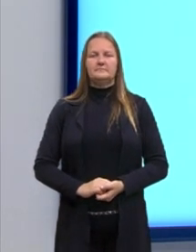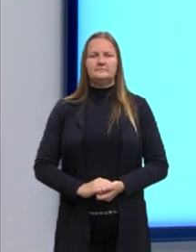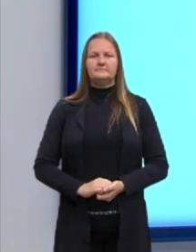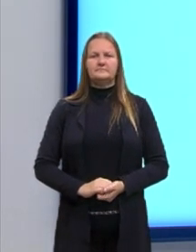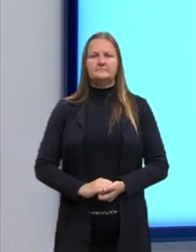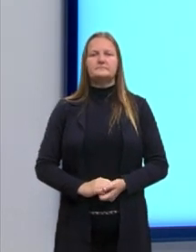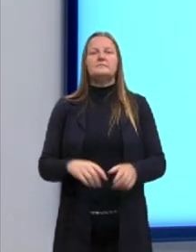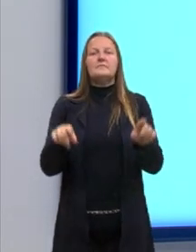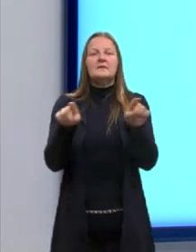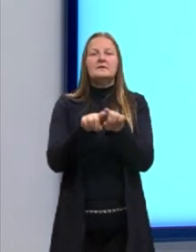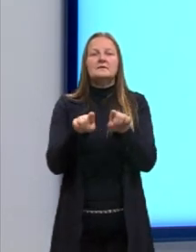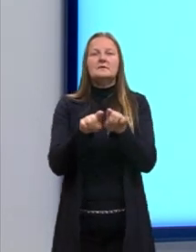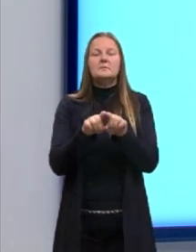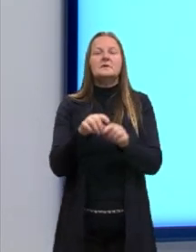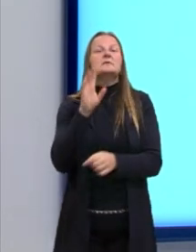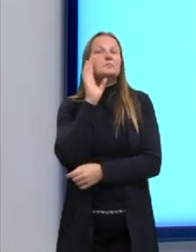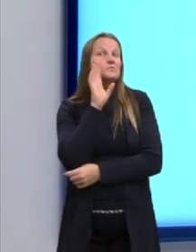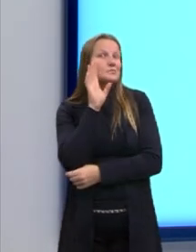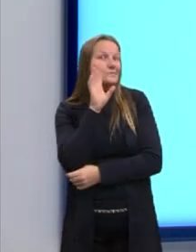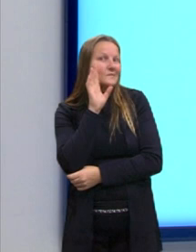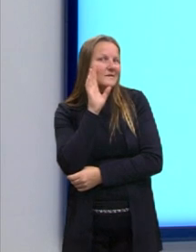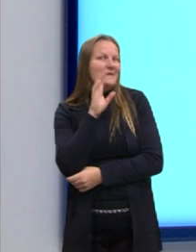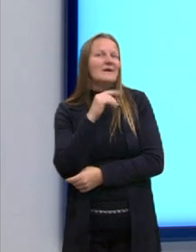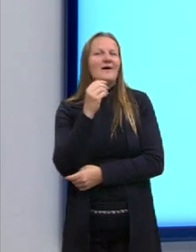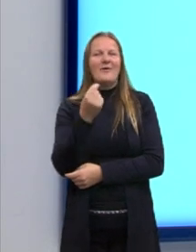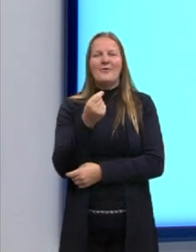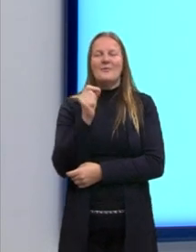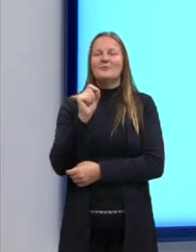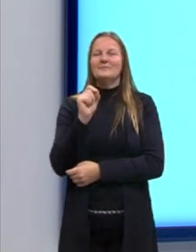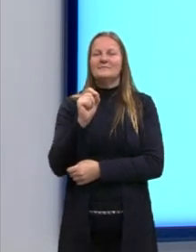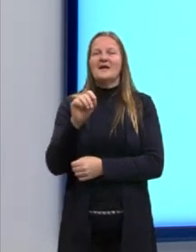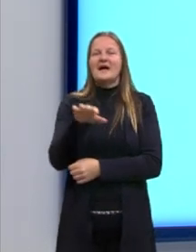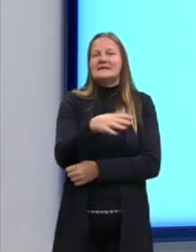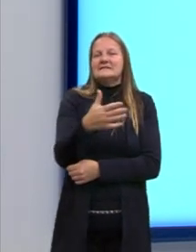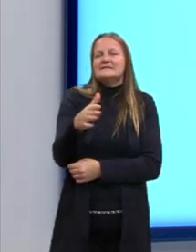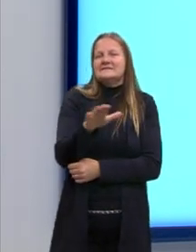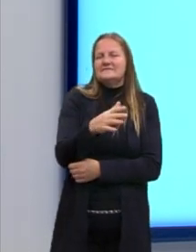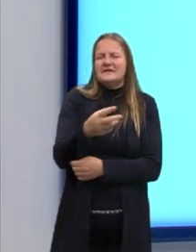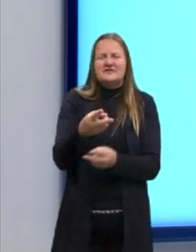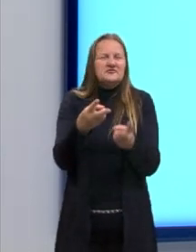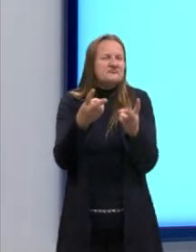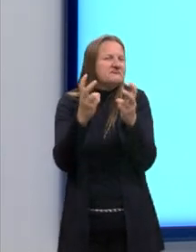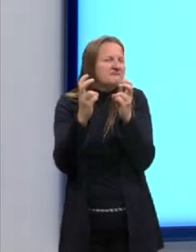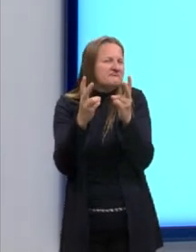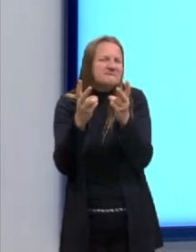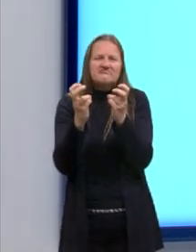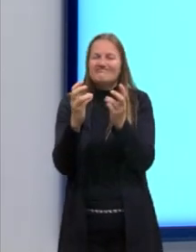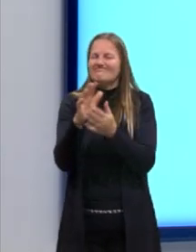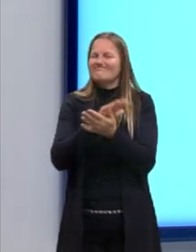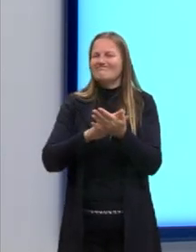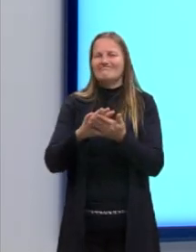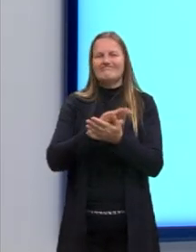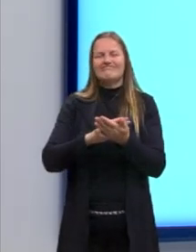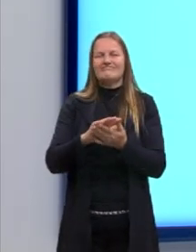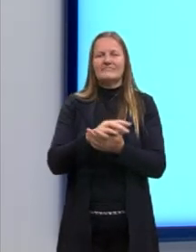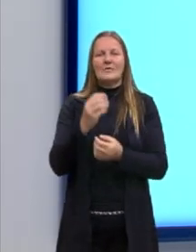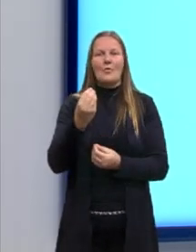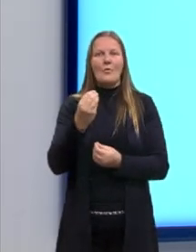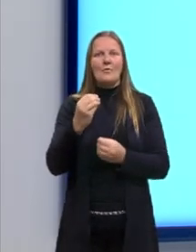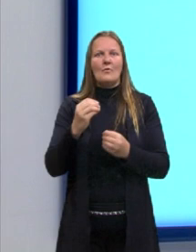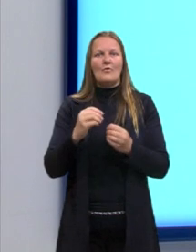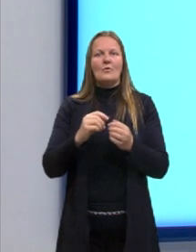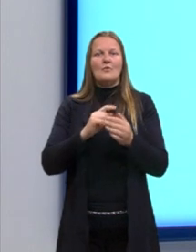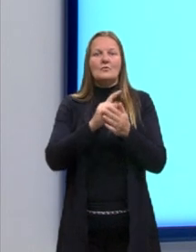Outra coisa bacana aqui que a gente, às vezes, passa meio despercebido, o processo de